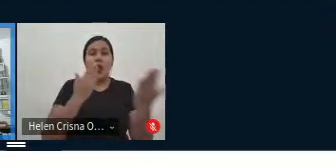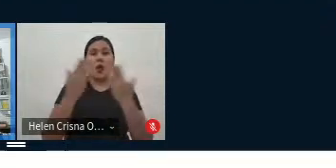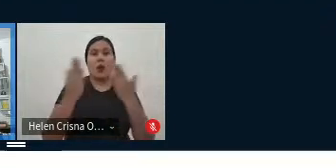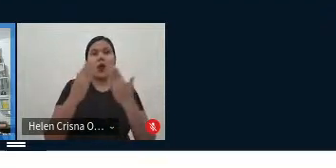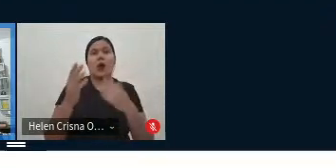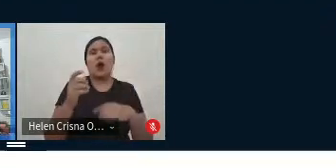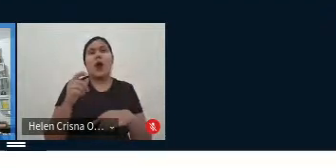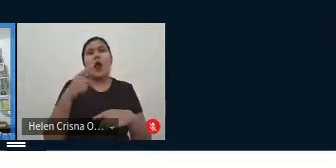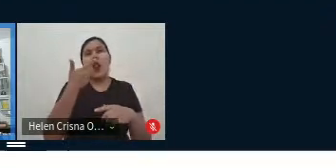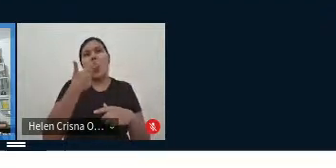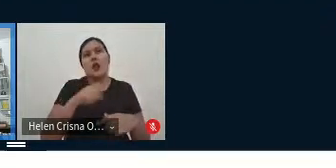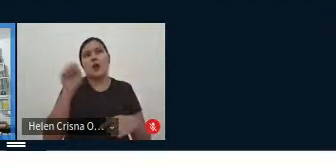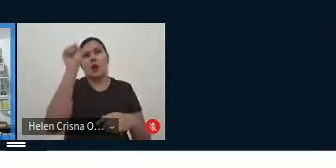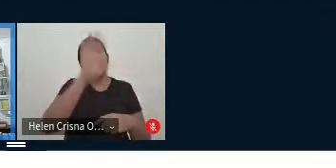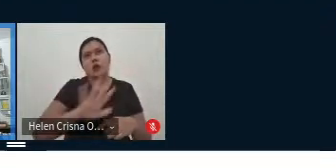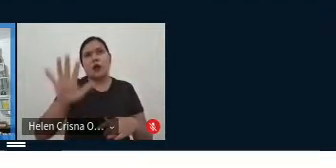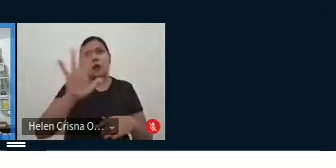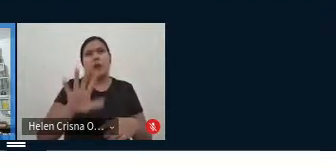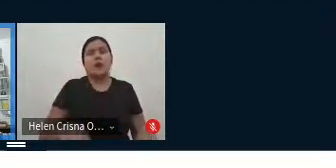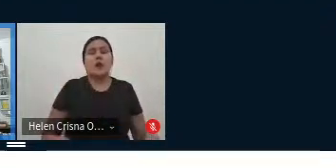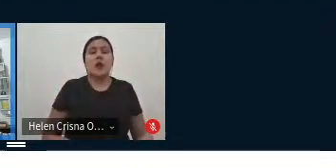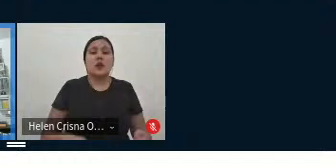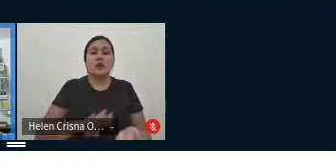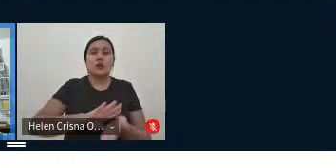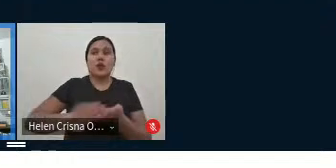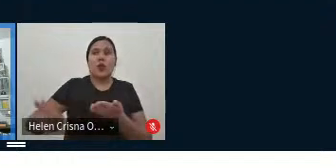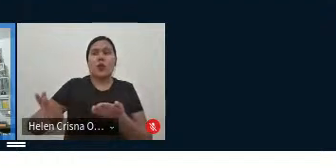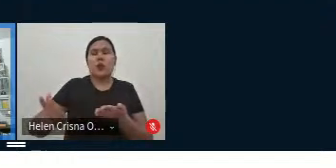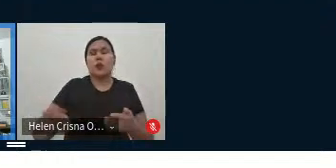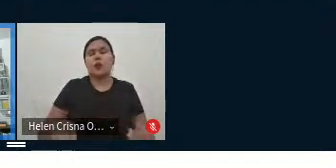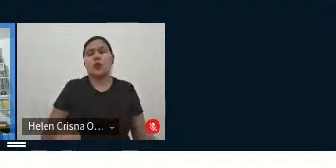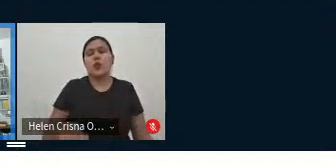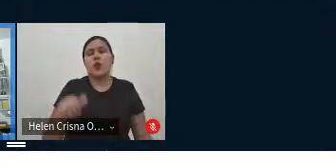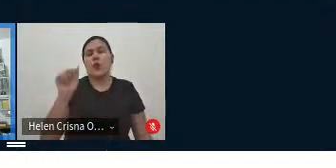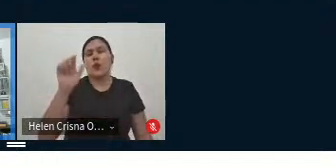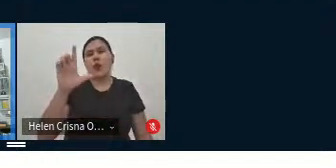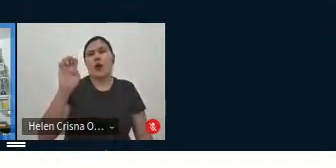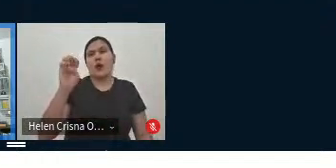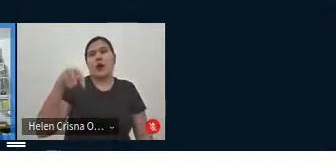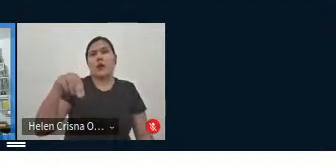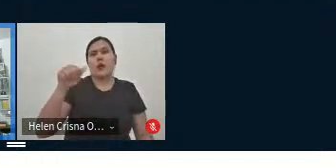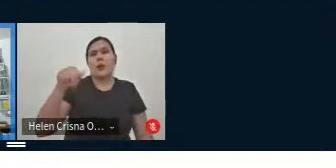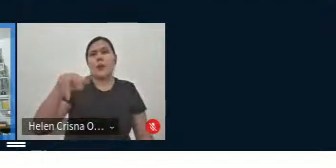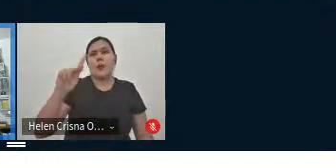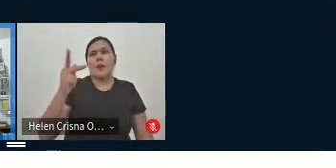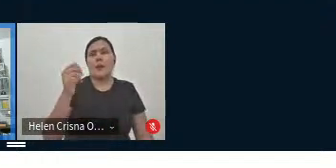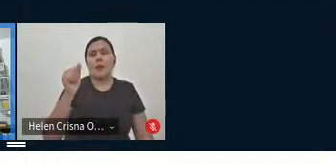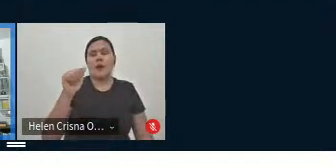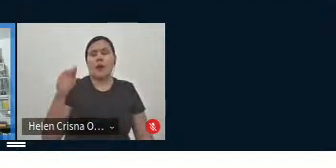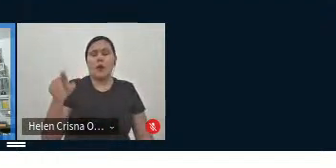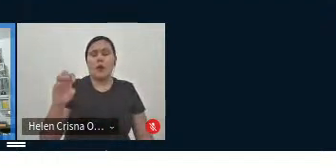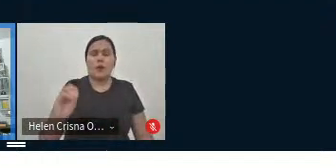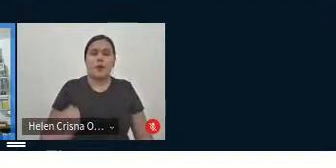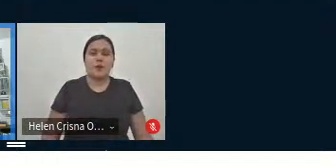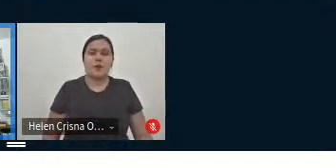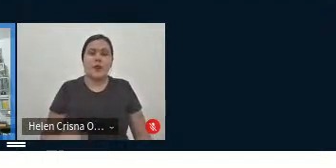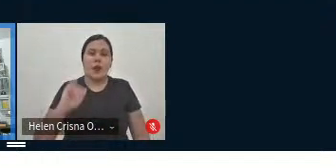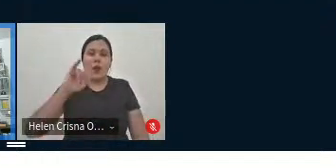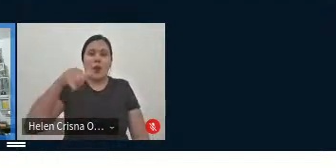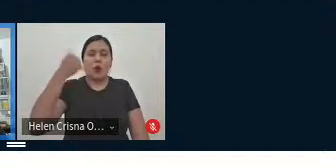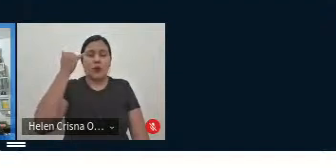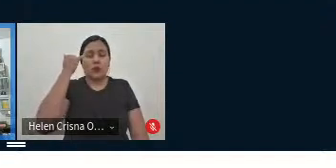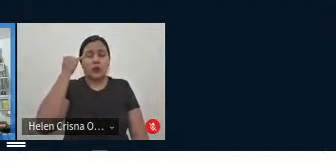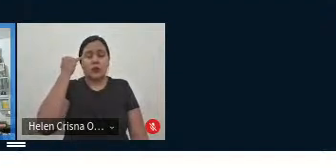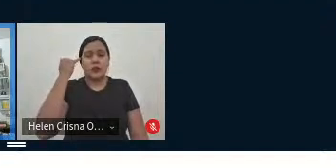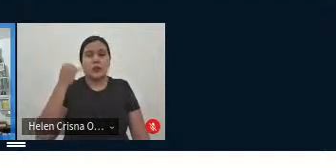modernas, excluindo o alemão, né? O verbo não se apresenta no final da oração. No japonês, né? Verbo e